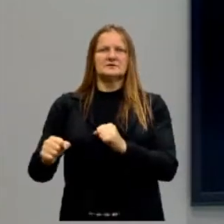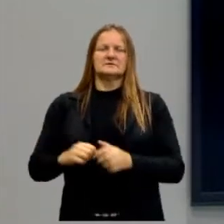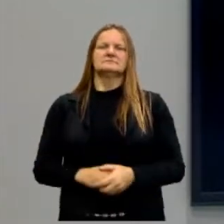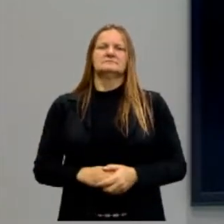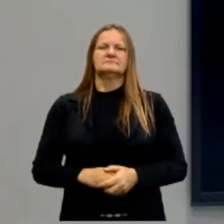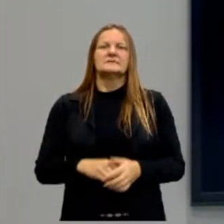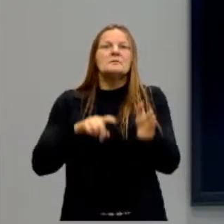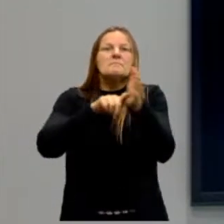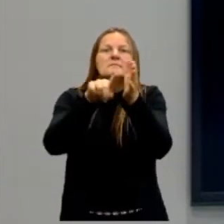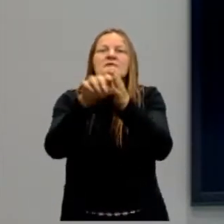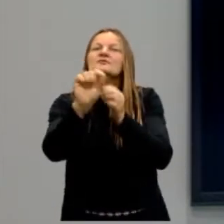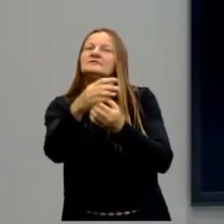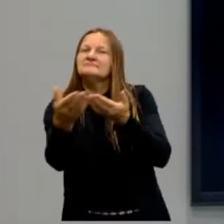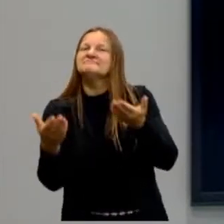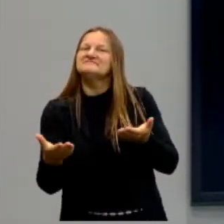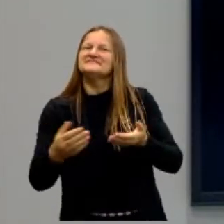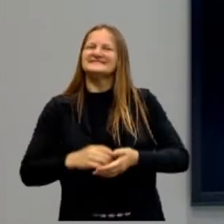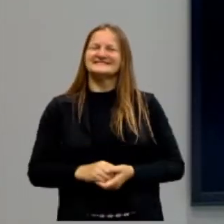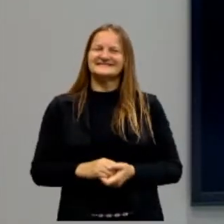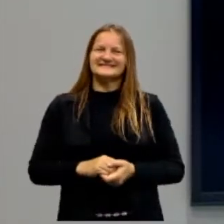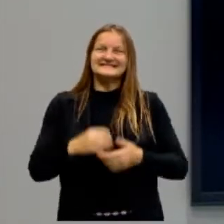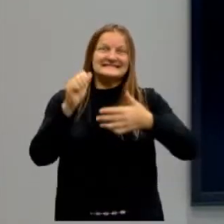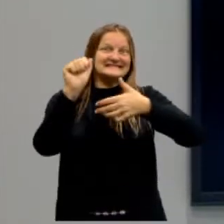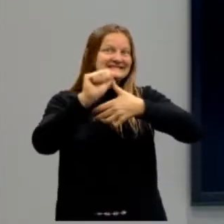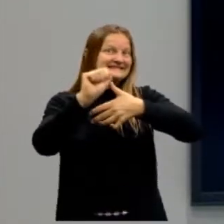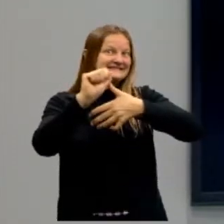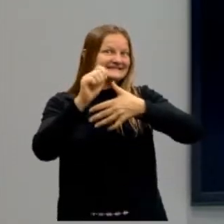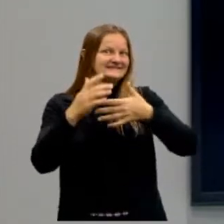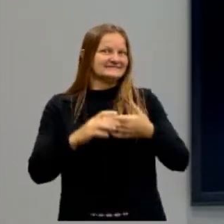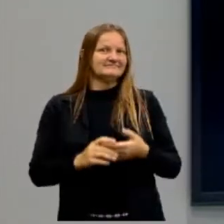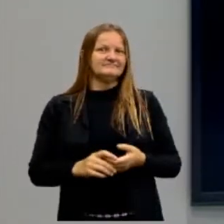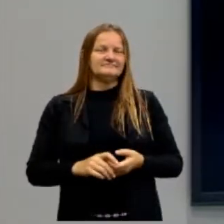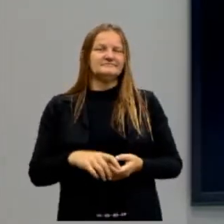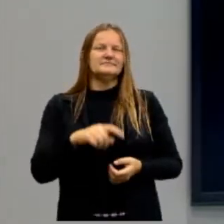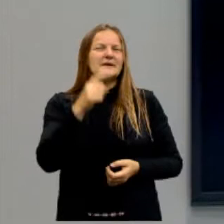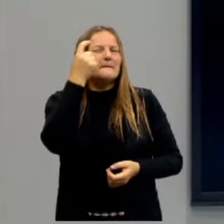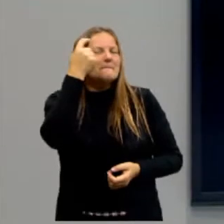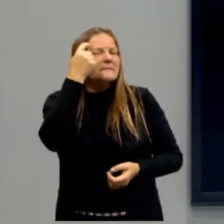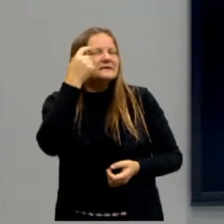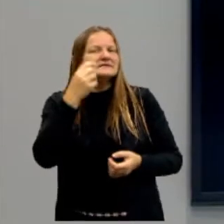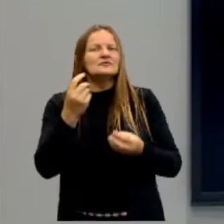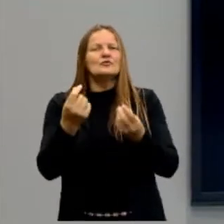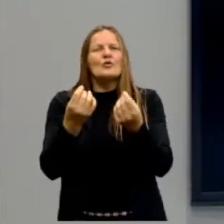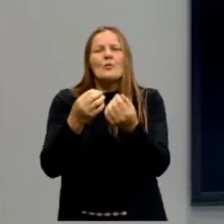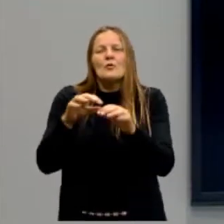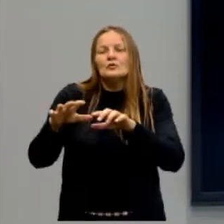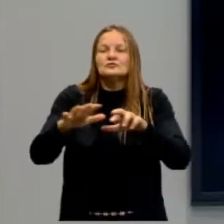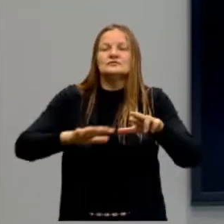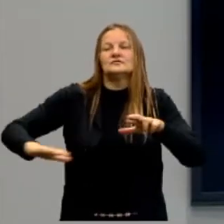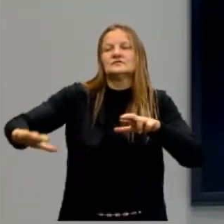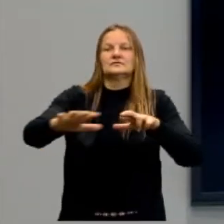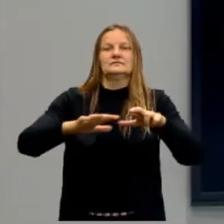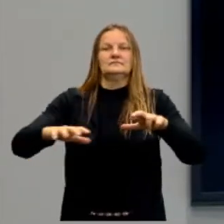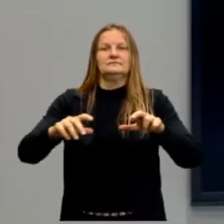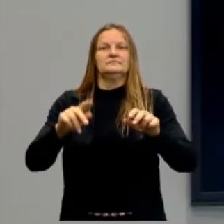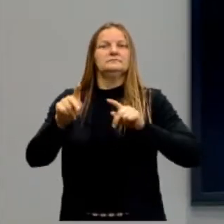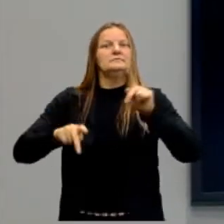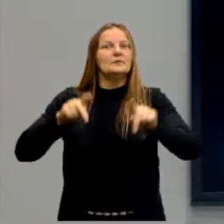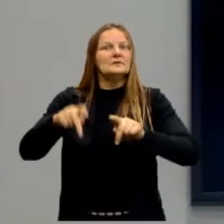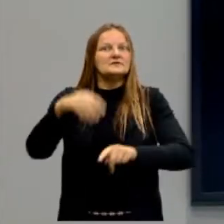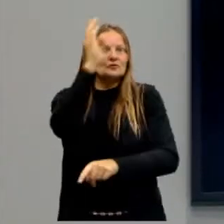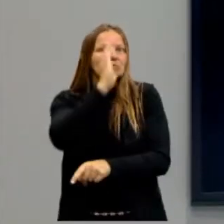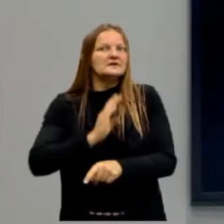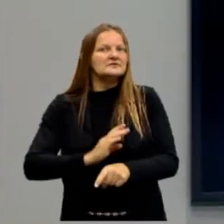Perguntas, perguntas, mais perguntas. Letra A. Levando em conta a imensidade territorial e populacional do Brasil,